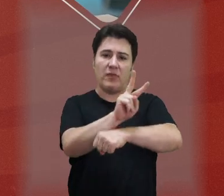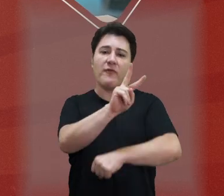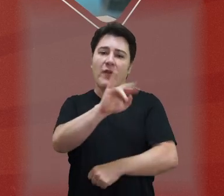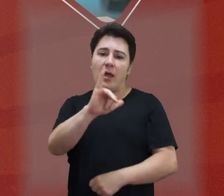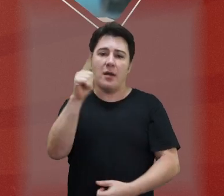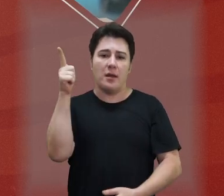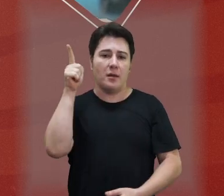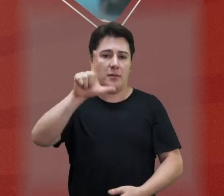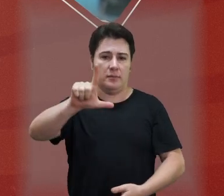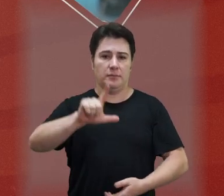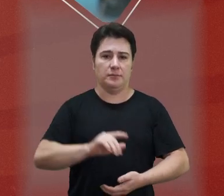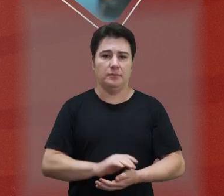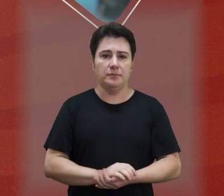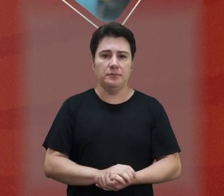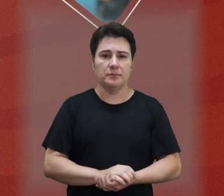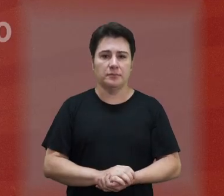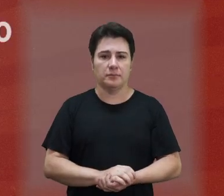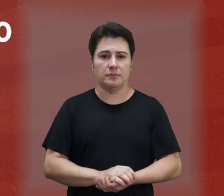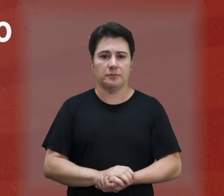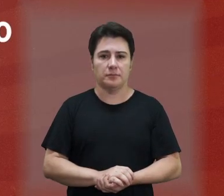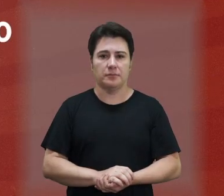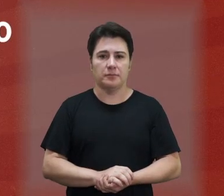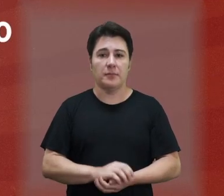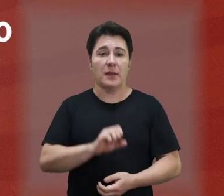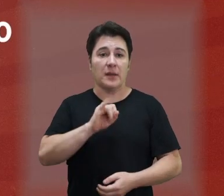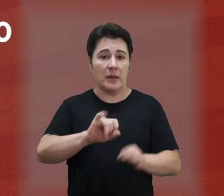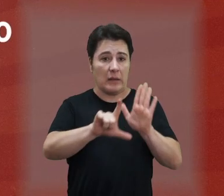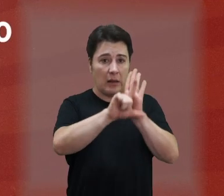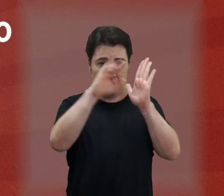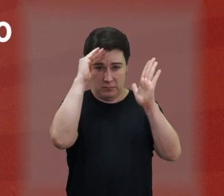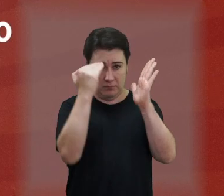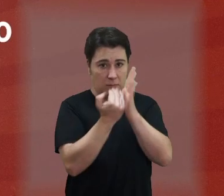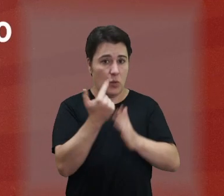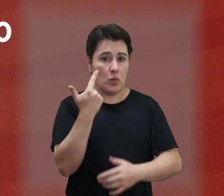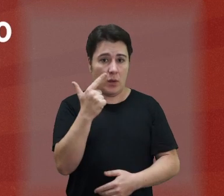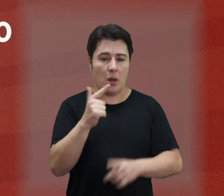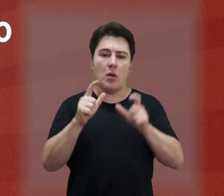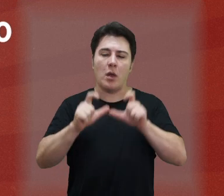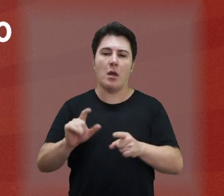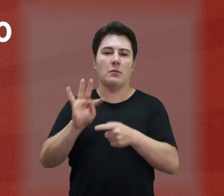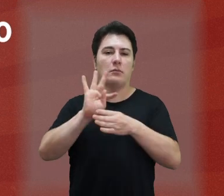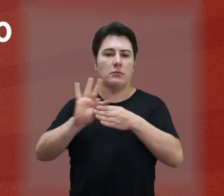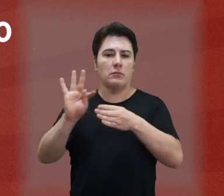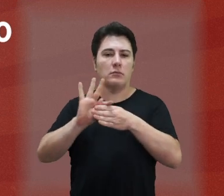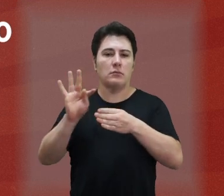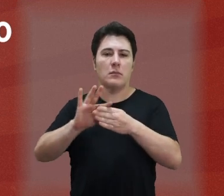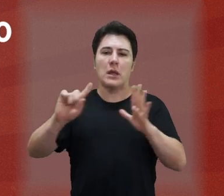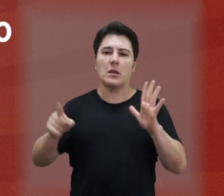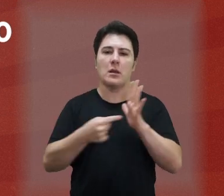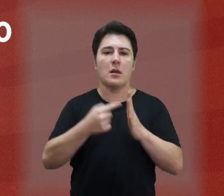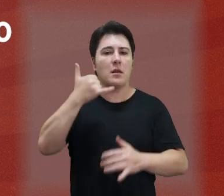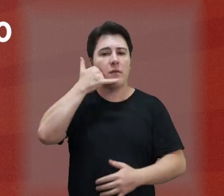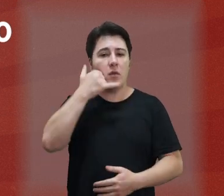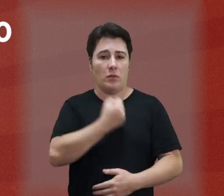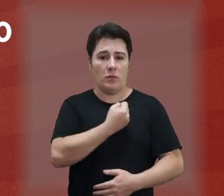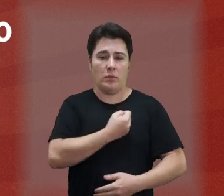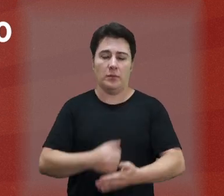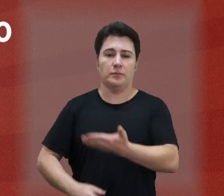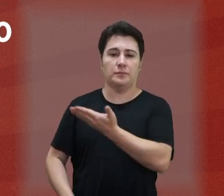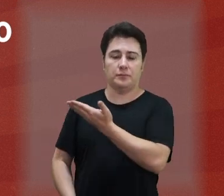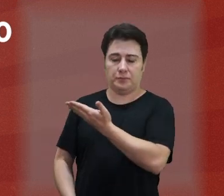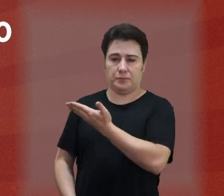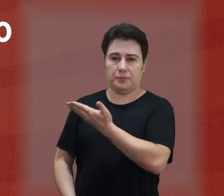ciclo de ensino da educação básica. Em caso de violação desses direitos, acione o Conselho Tutelar pelos